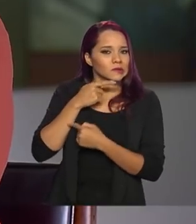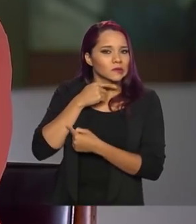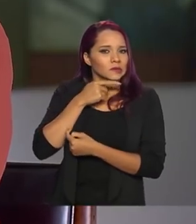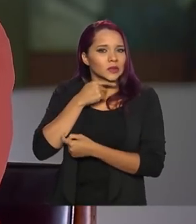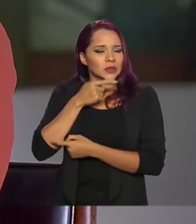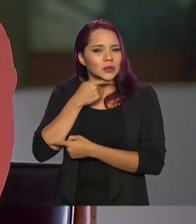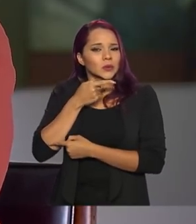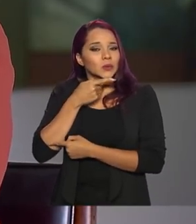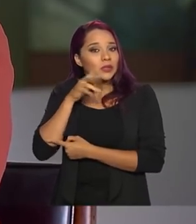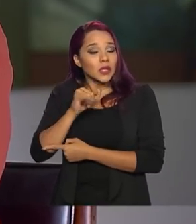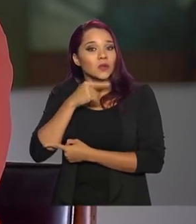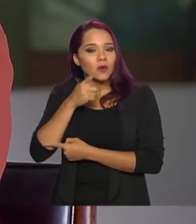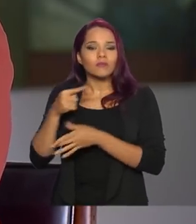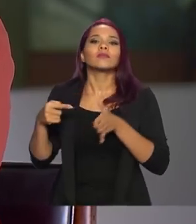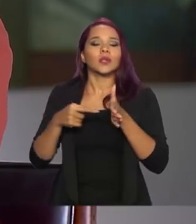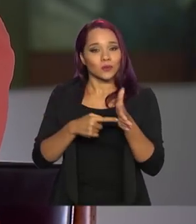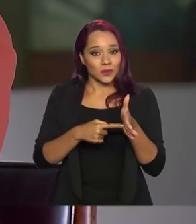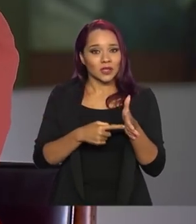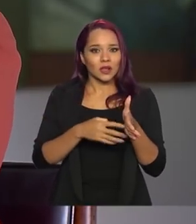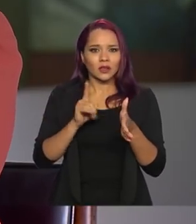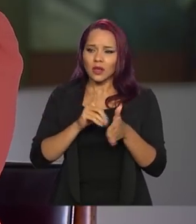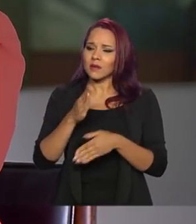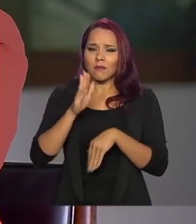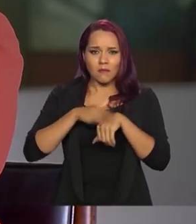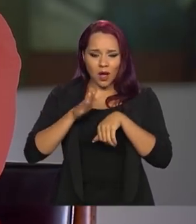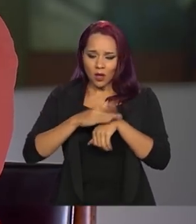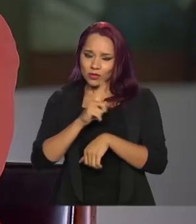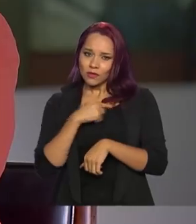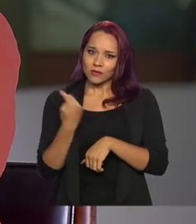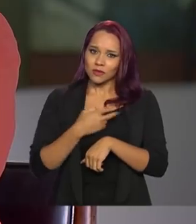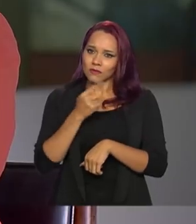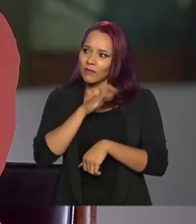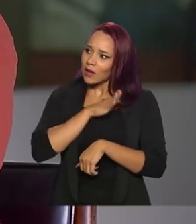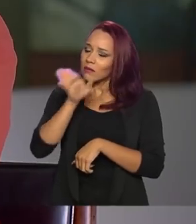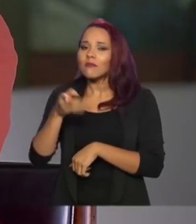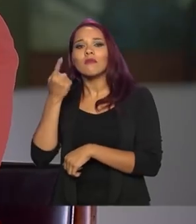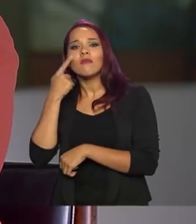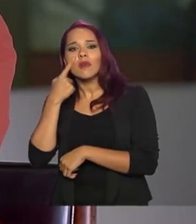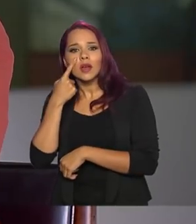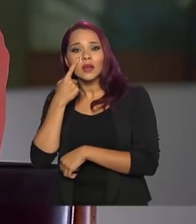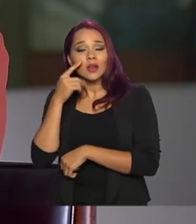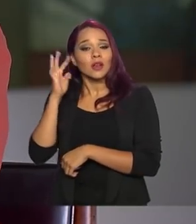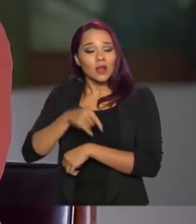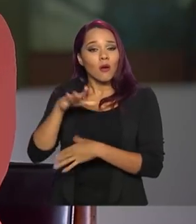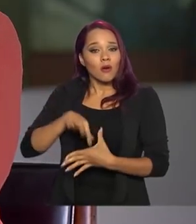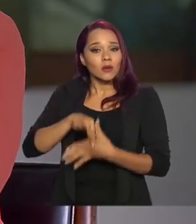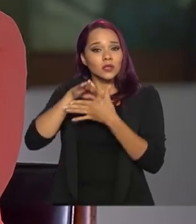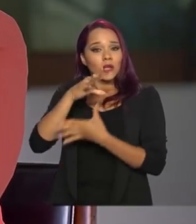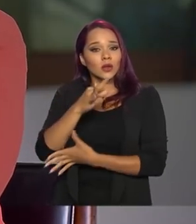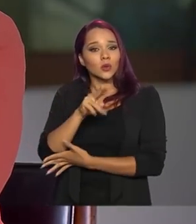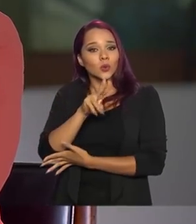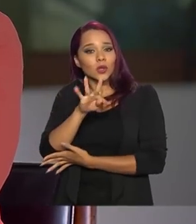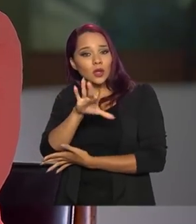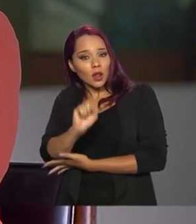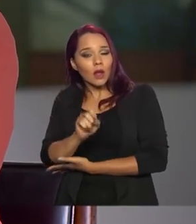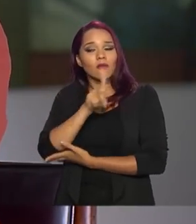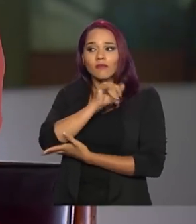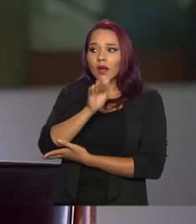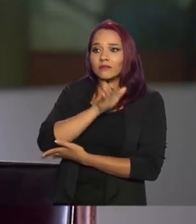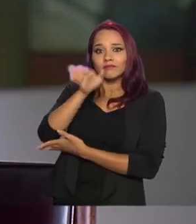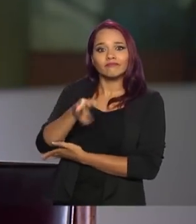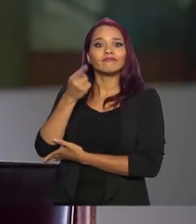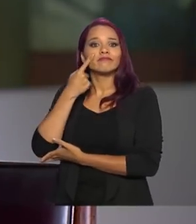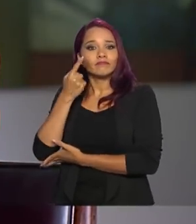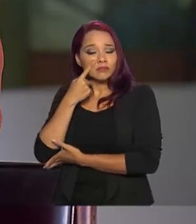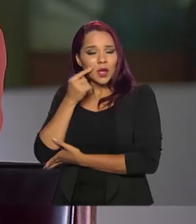dúvida? Na dúvida, denunciei. Deixa que nós vamos tirar a dúvida, deixa que o Conselho Tutelar vai tirar essa dúvida. É